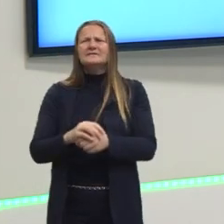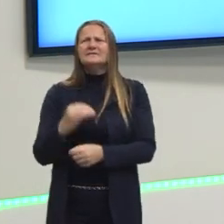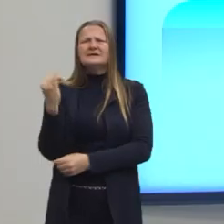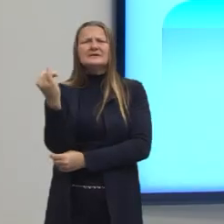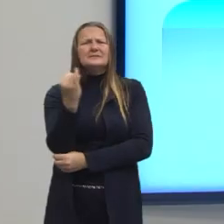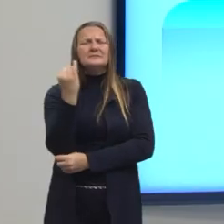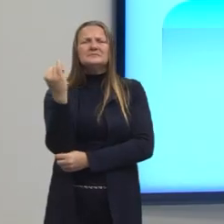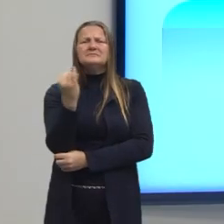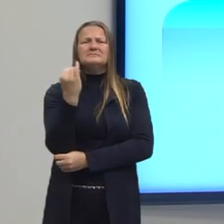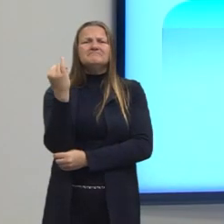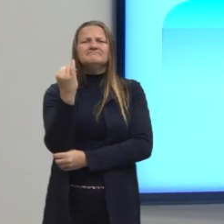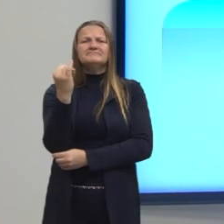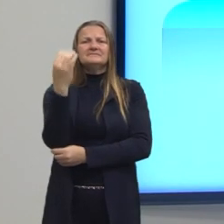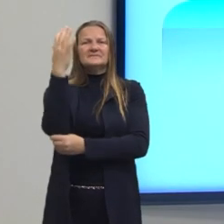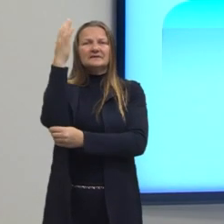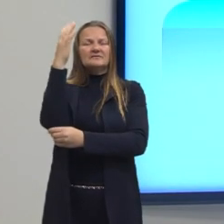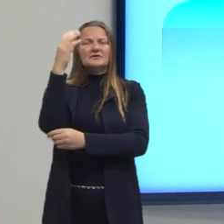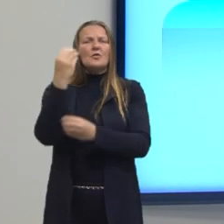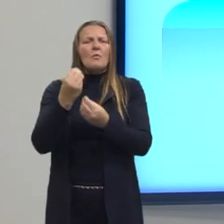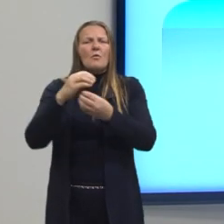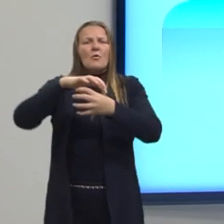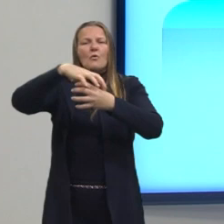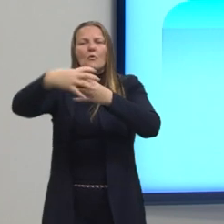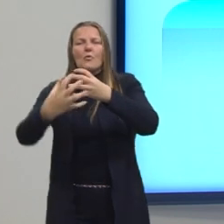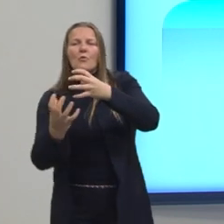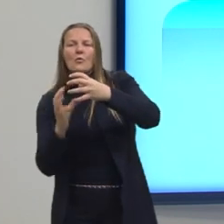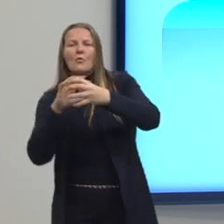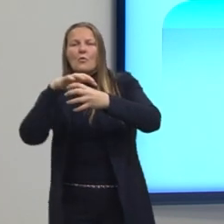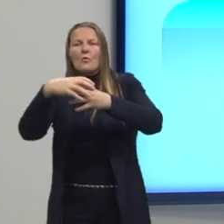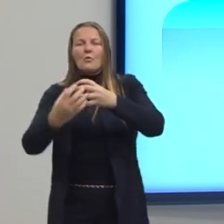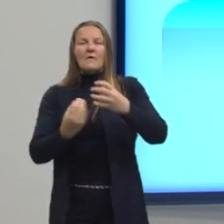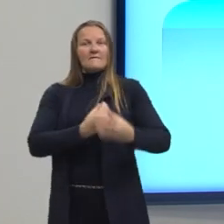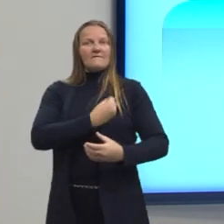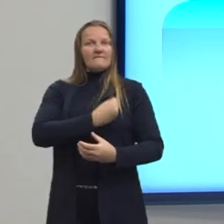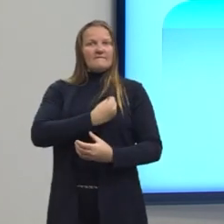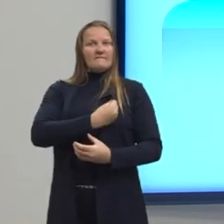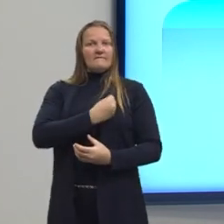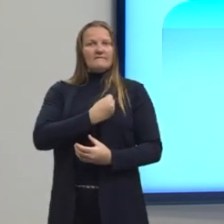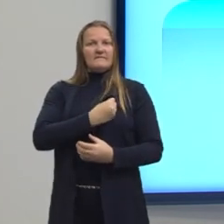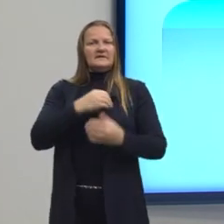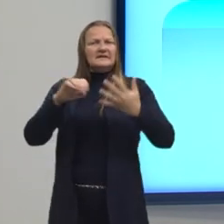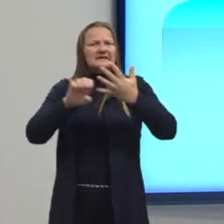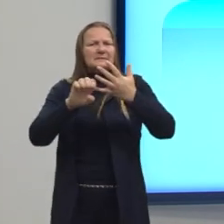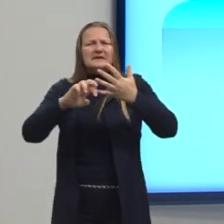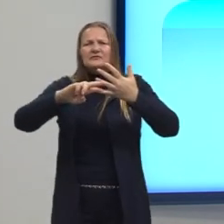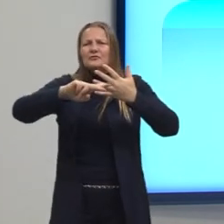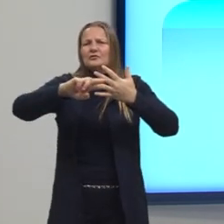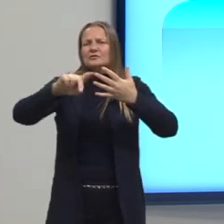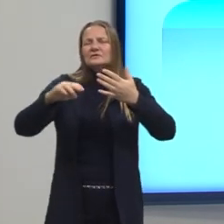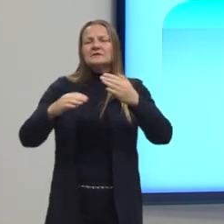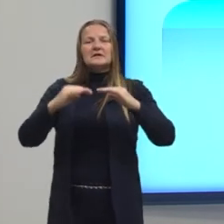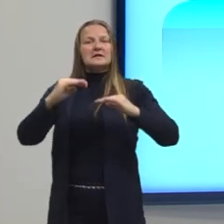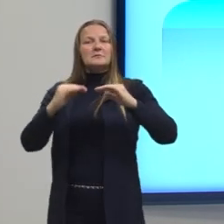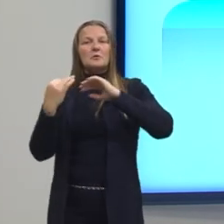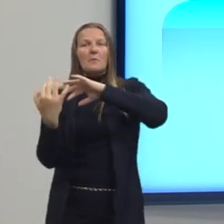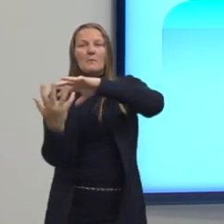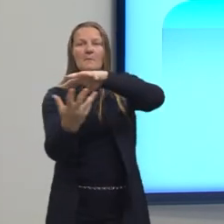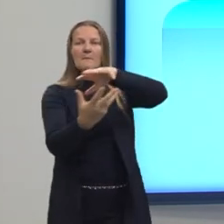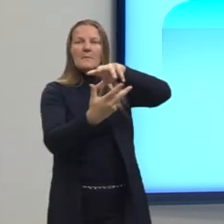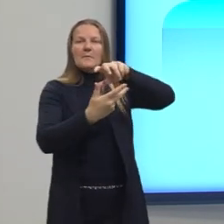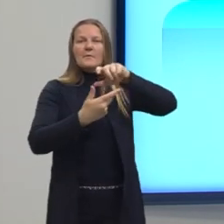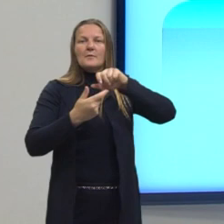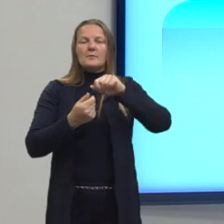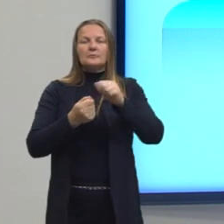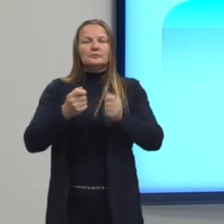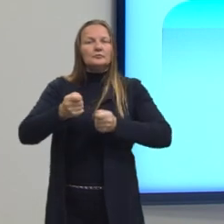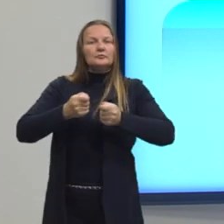é tanta, né? Tanto para o ecossistema, para tudo, para a sobrevivência das espécies, para o equilíbrio. A importância delas é... A